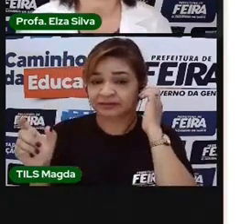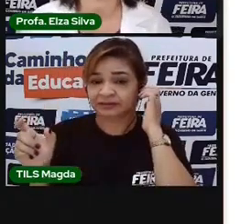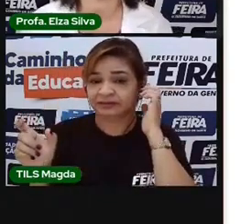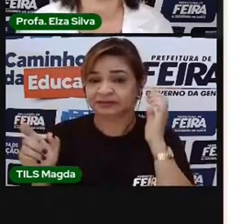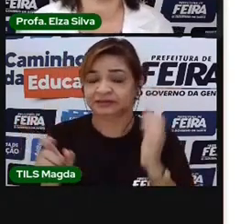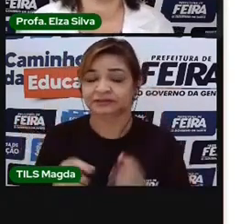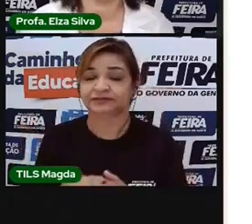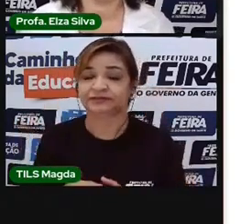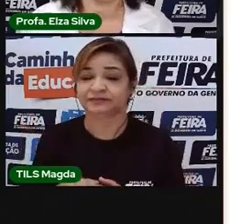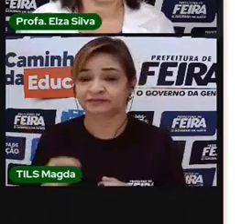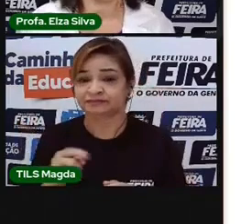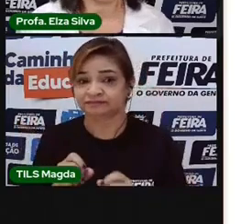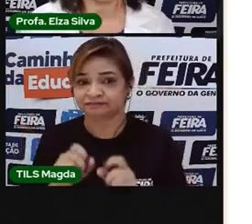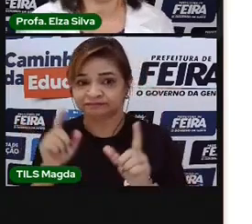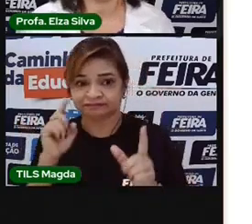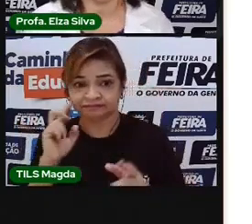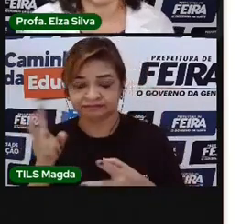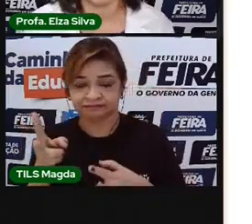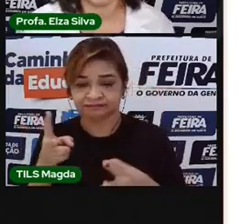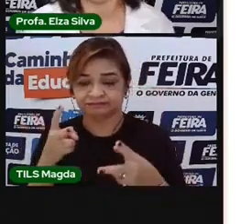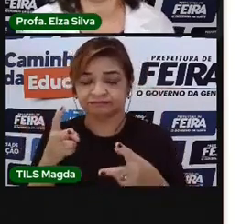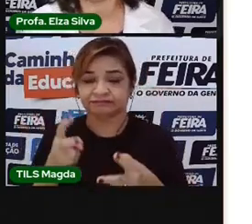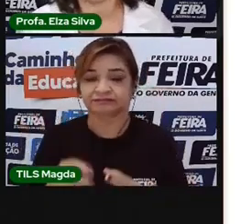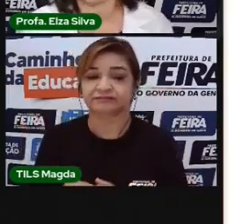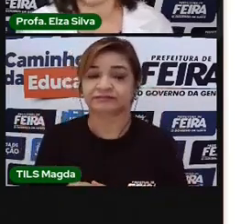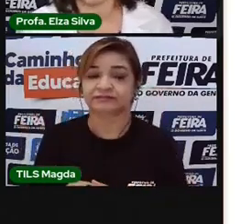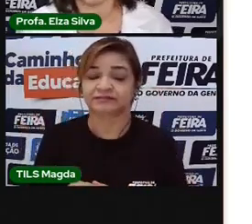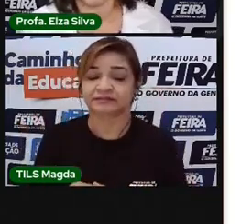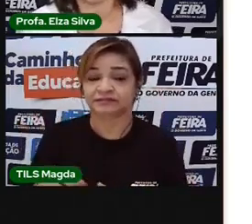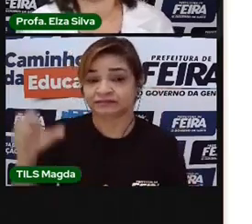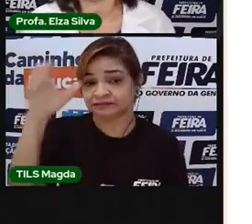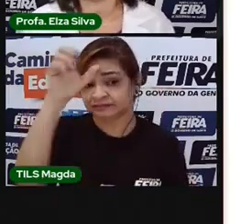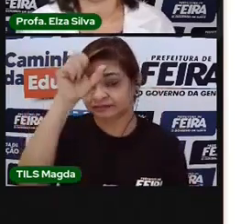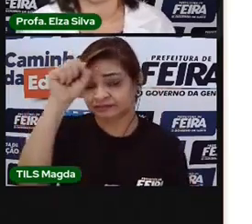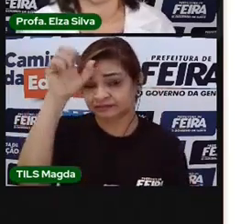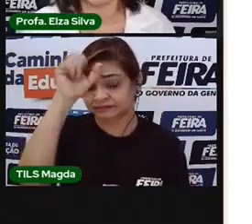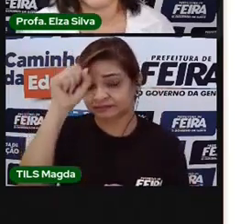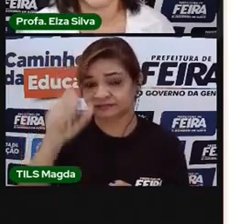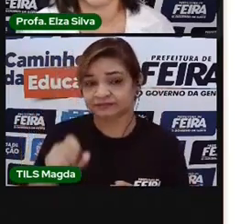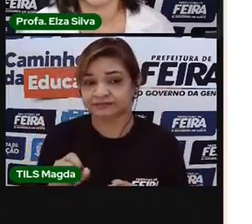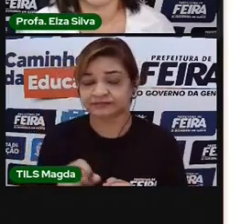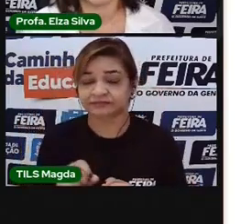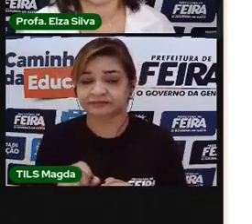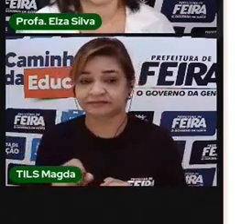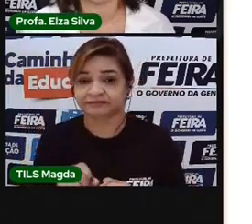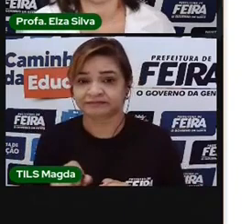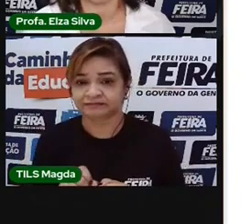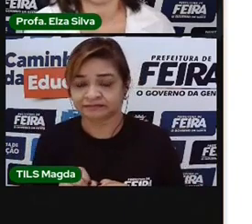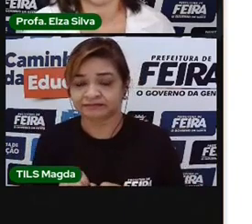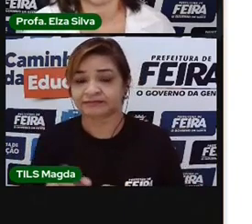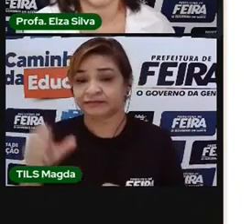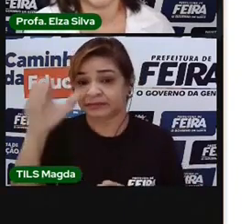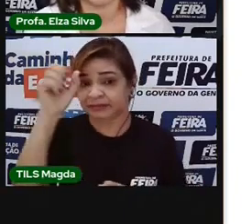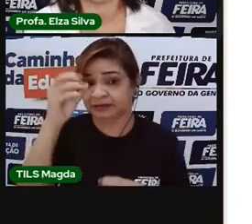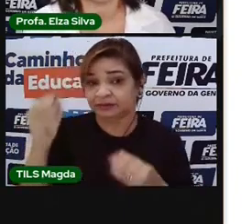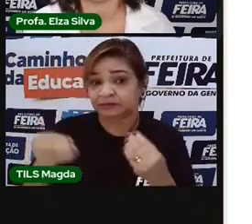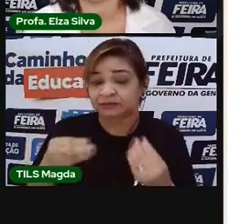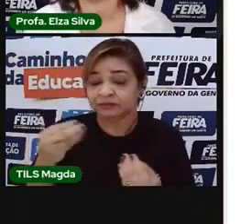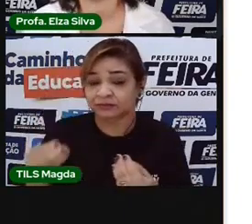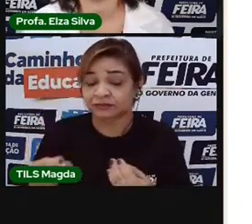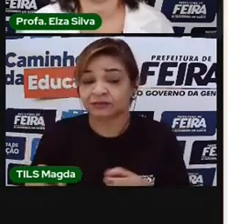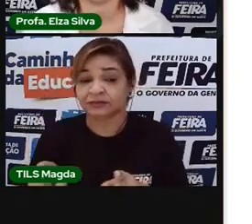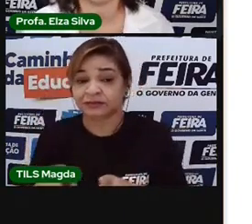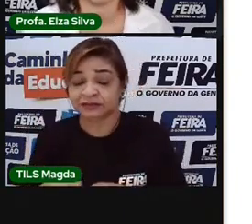página surge. E além de você aprender a produzir a nuvem, você também vai explorar